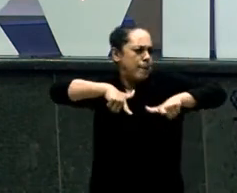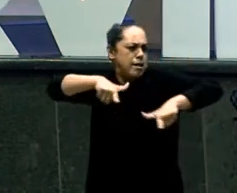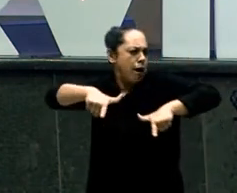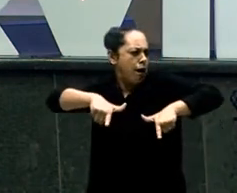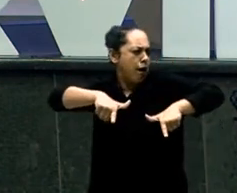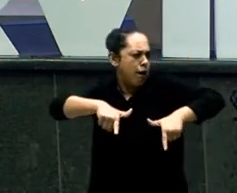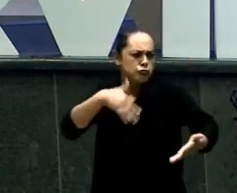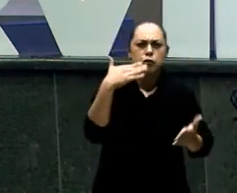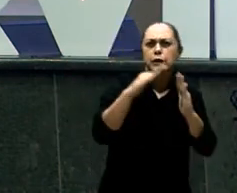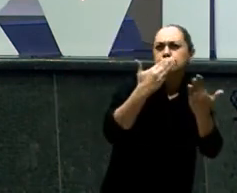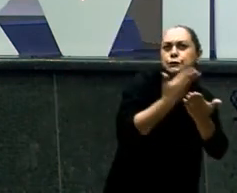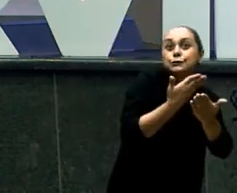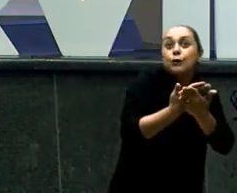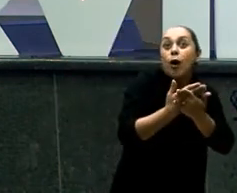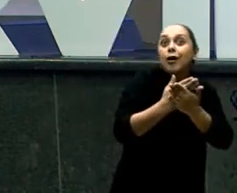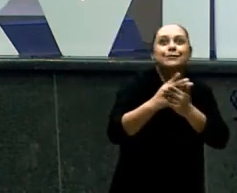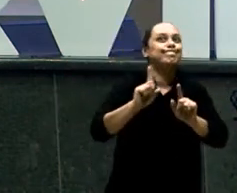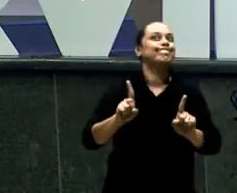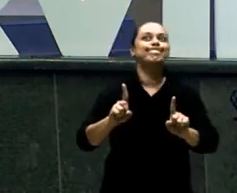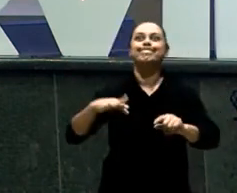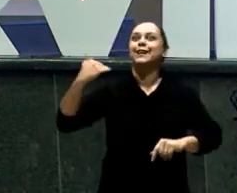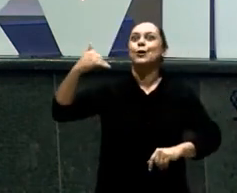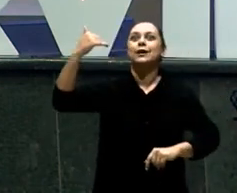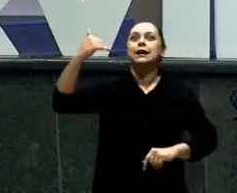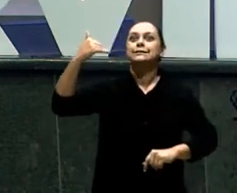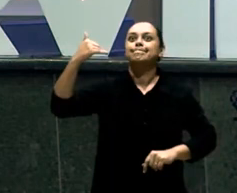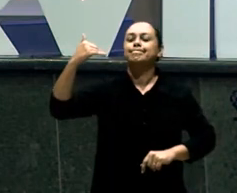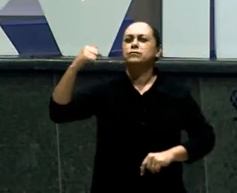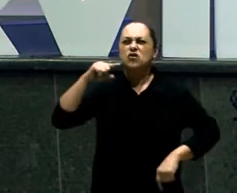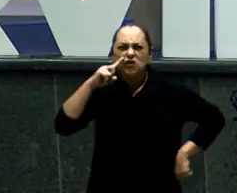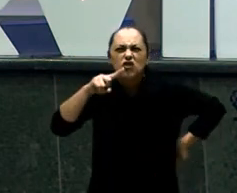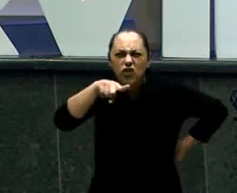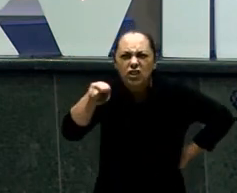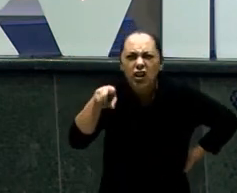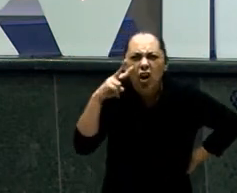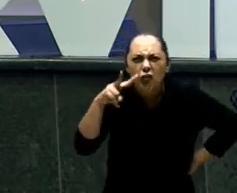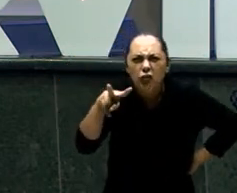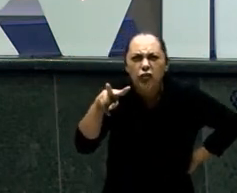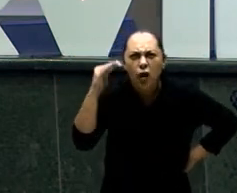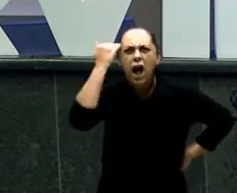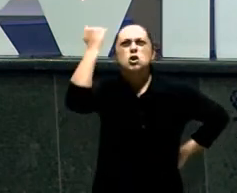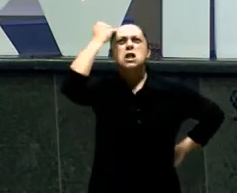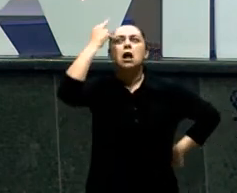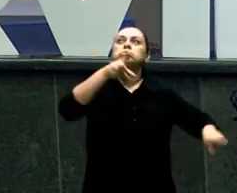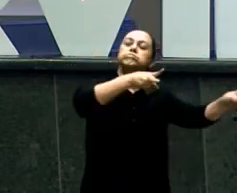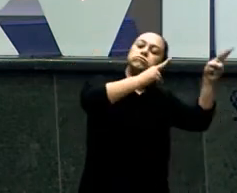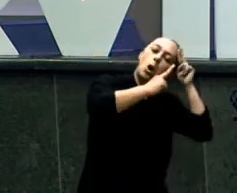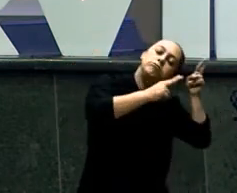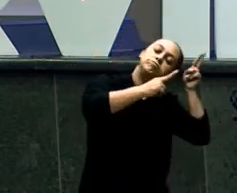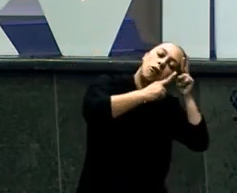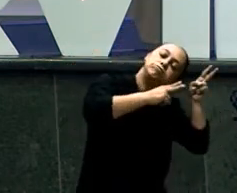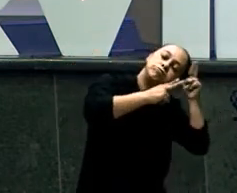Dorme demais Ai Mandeu Aleluia É por isso Que ele